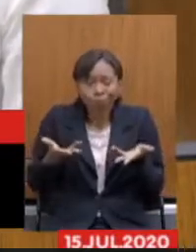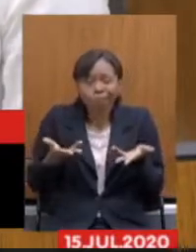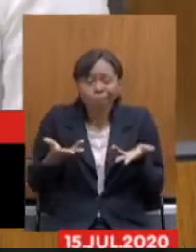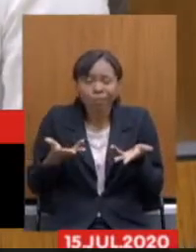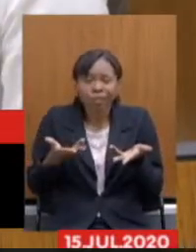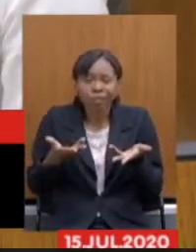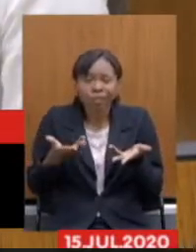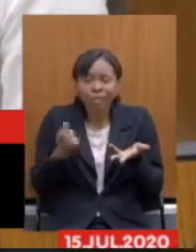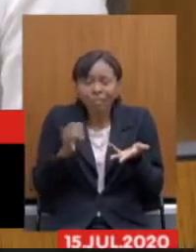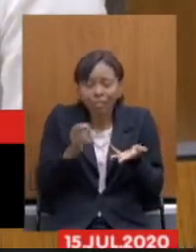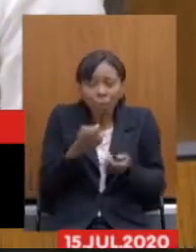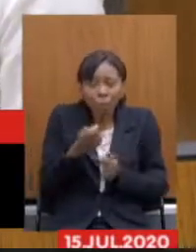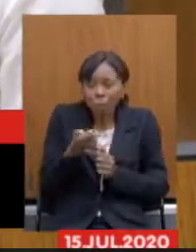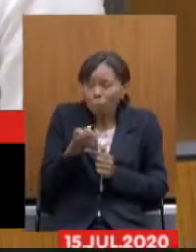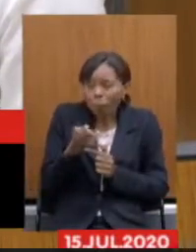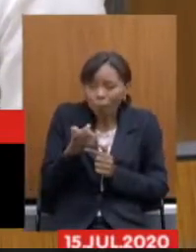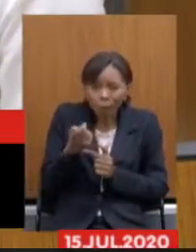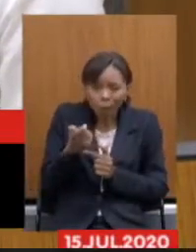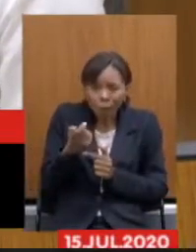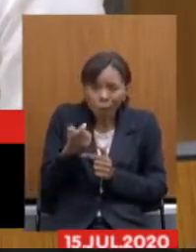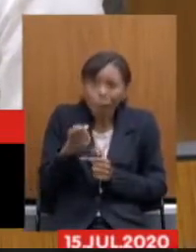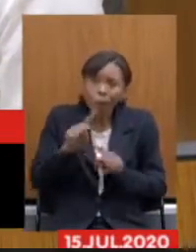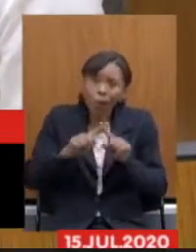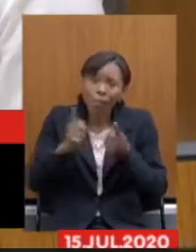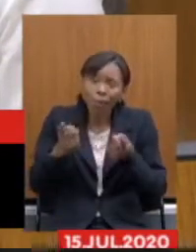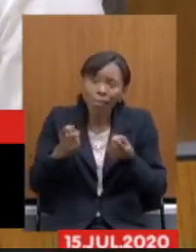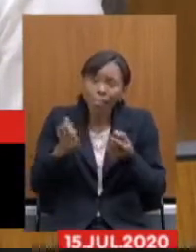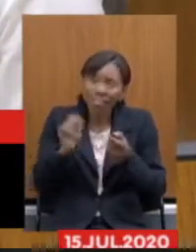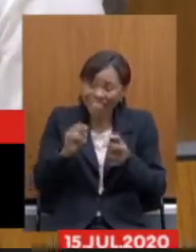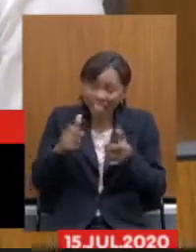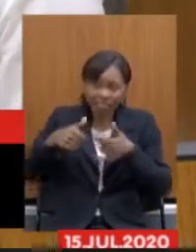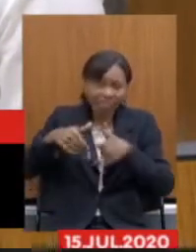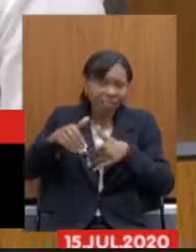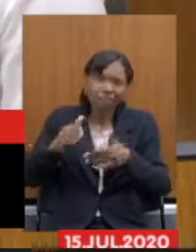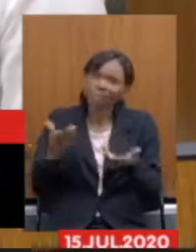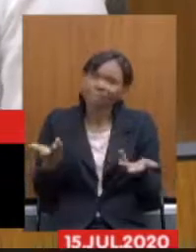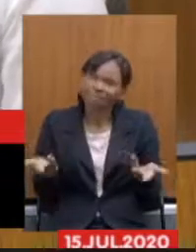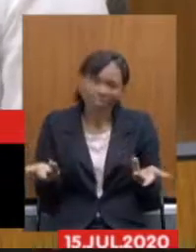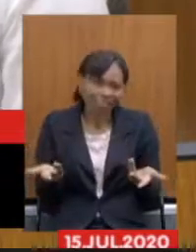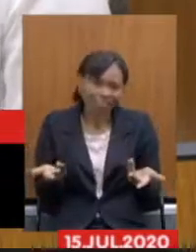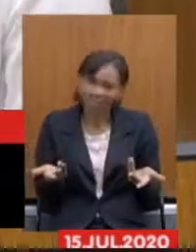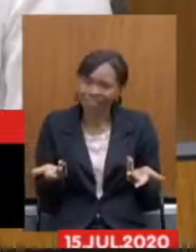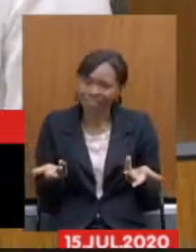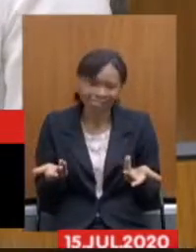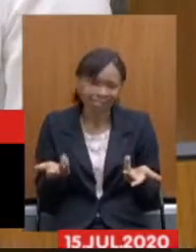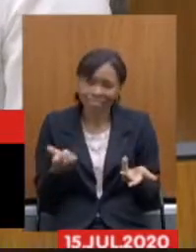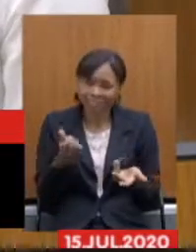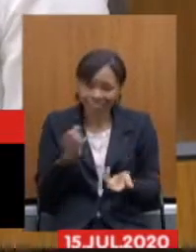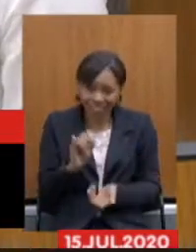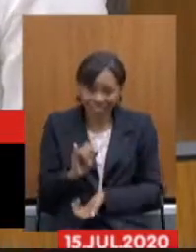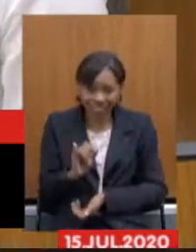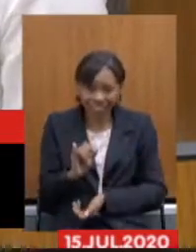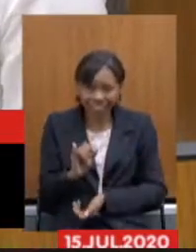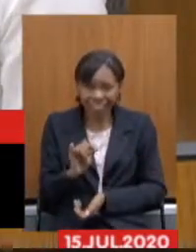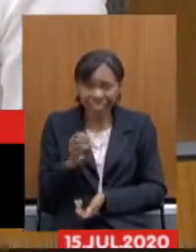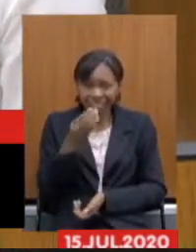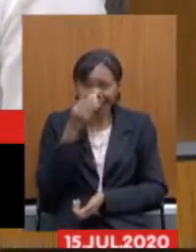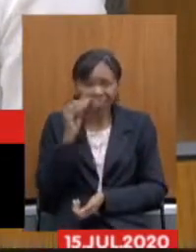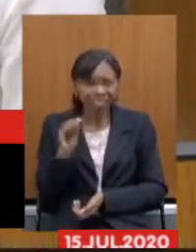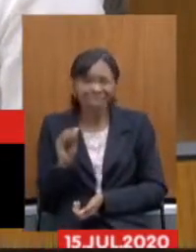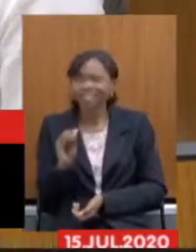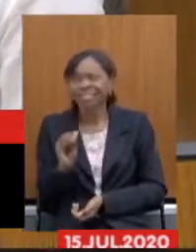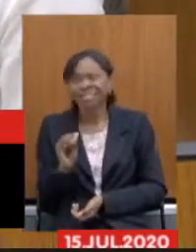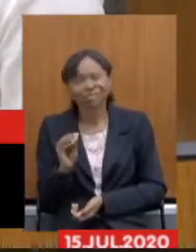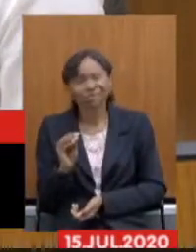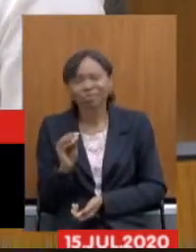do pouco que podemos né deputada Beatriz a gente conversou sobre isso hoje mais cedo a gente abrir mão até do pouco que podemos aí